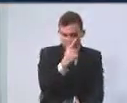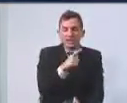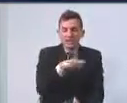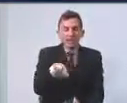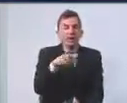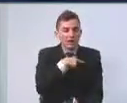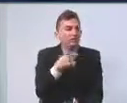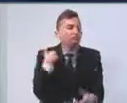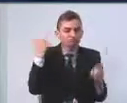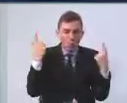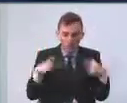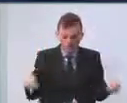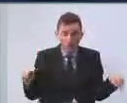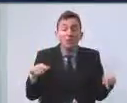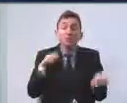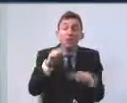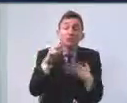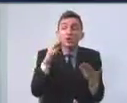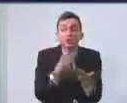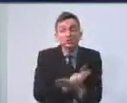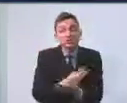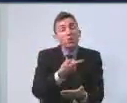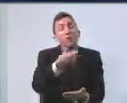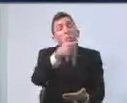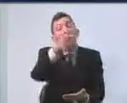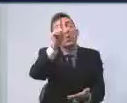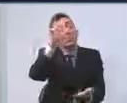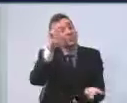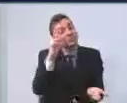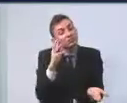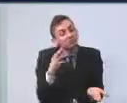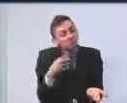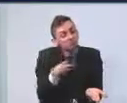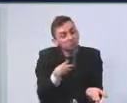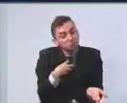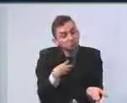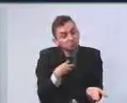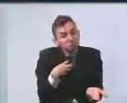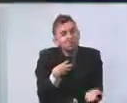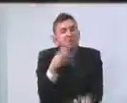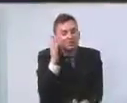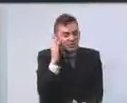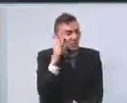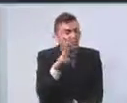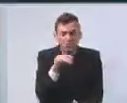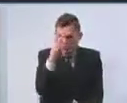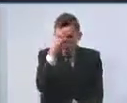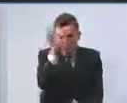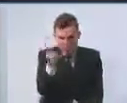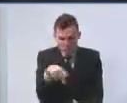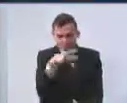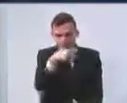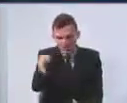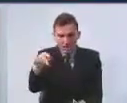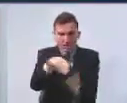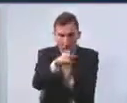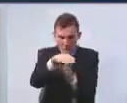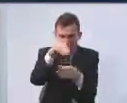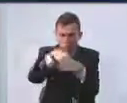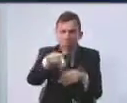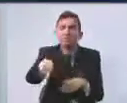ter ocorrido uma outra situação que eu tenho certeza absoluta que as pessoas do Conselho, todos os conselheiros, presidentes, estão